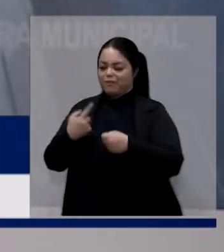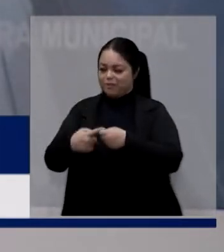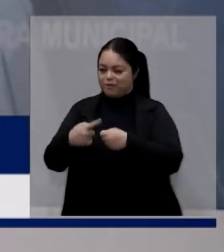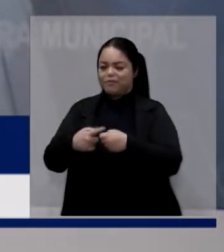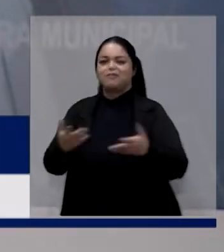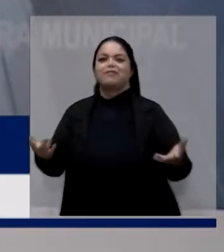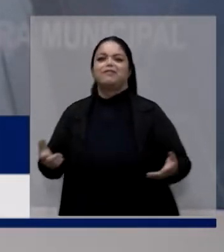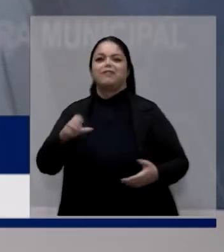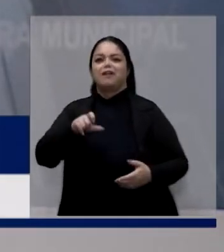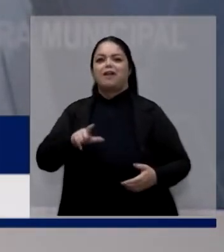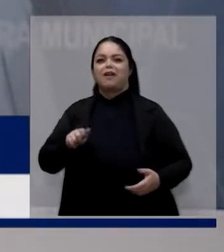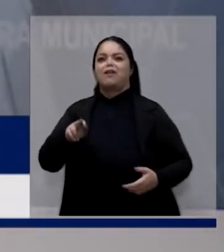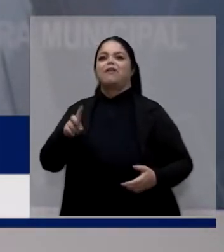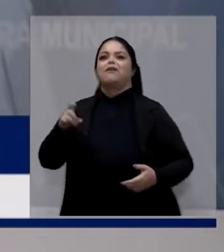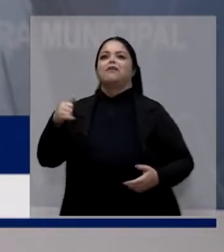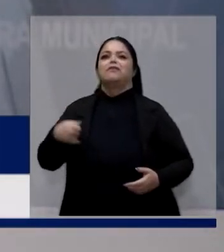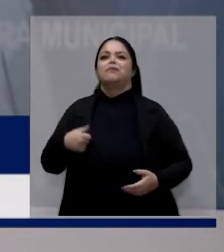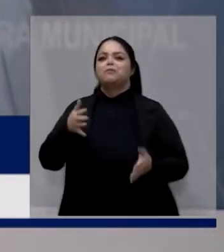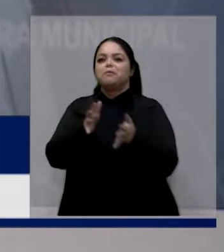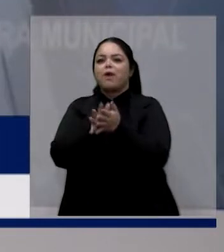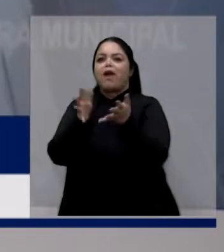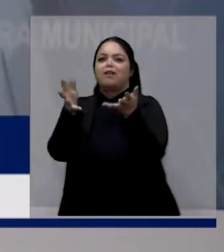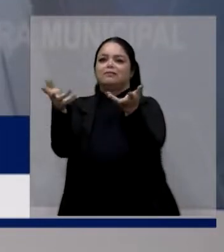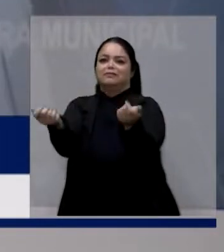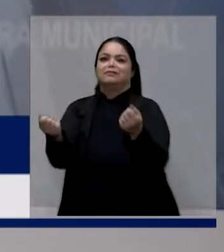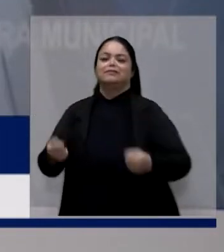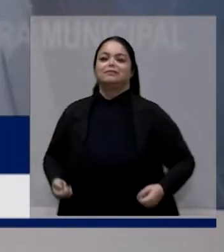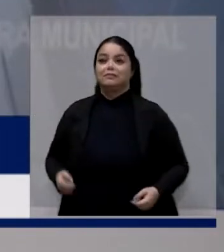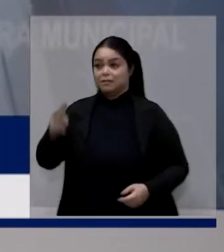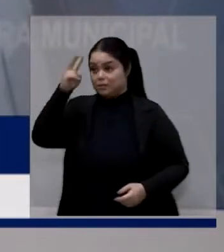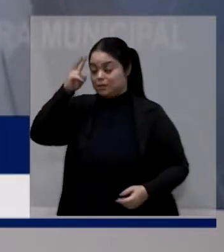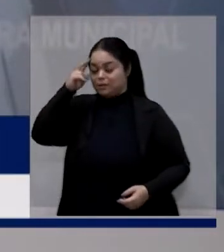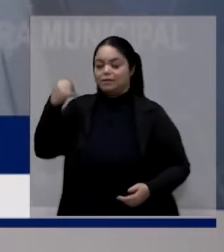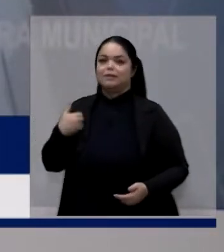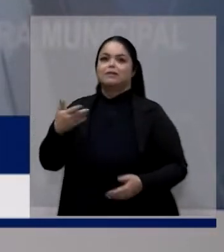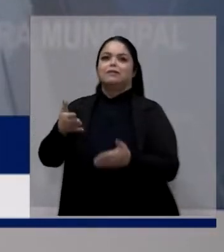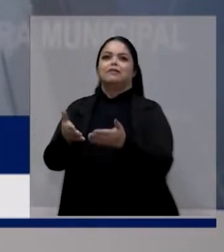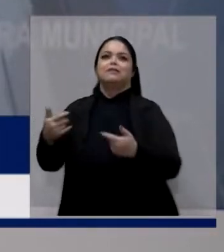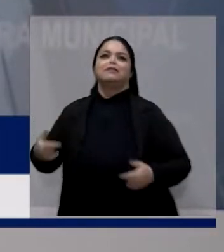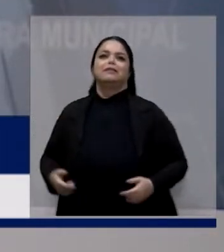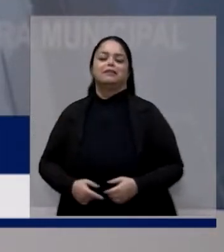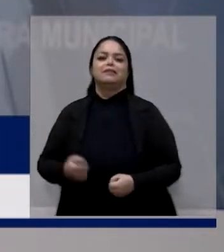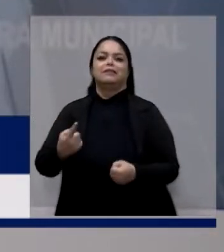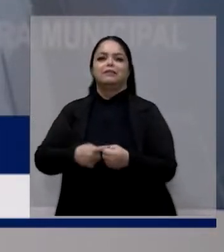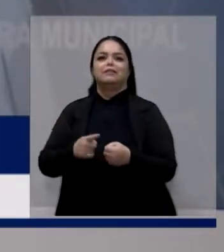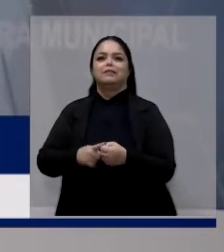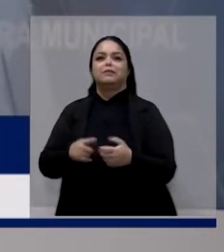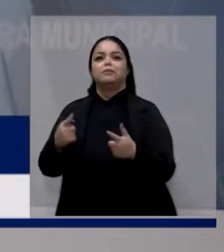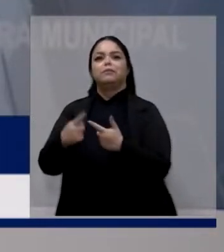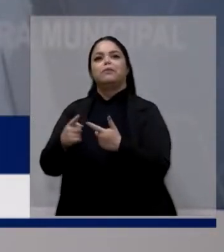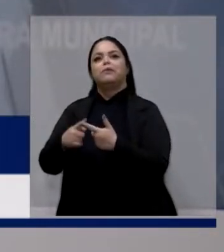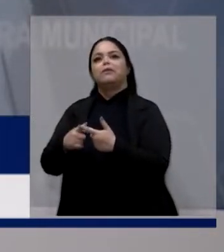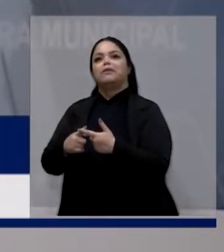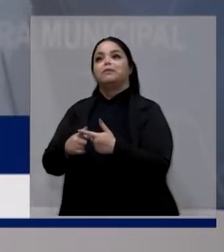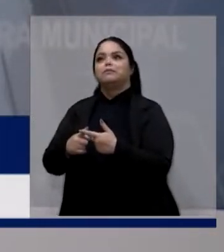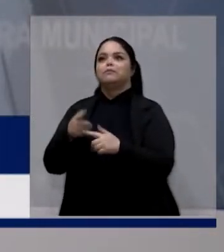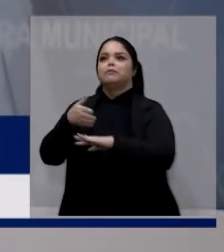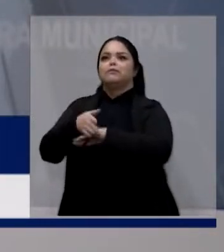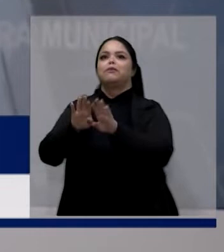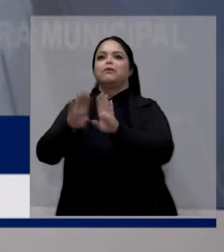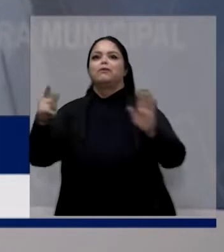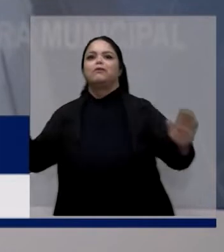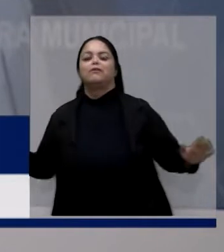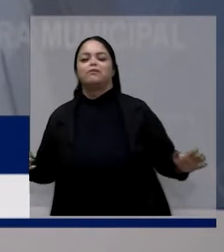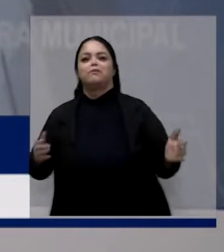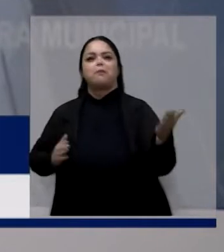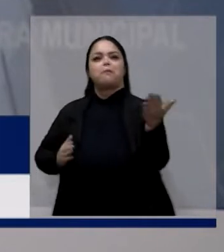Isso é uma coisa magnífica. Uma pessoa entrar para a história da cidade dessa forma, pela porta da frente, com aval de